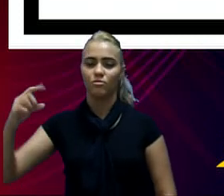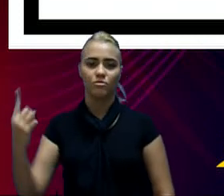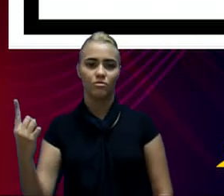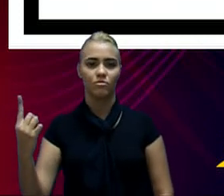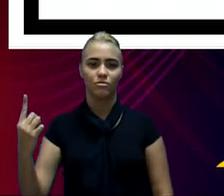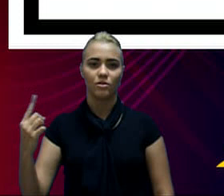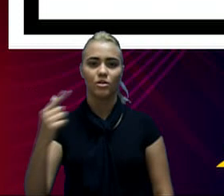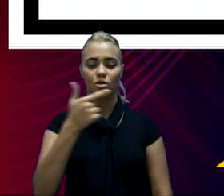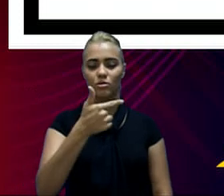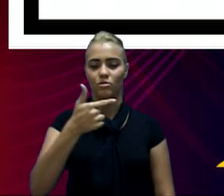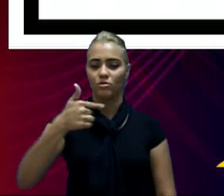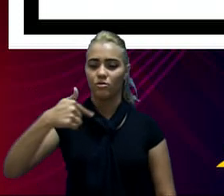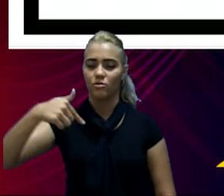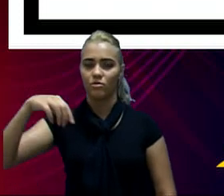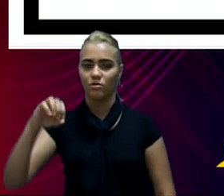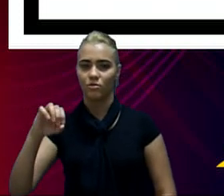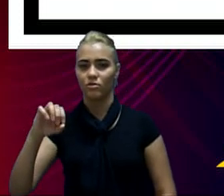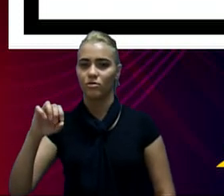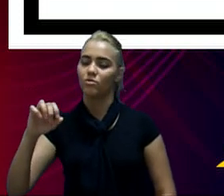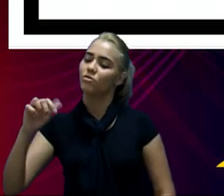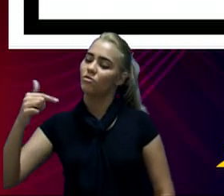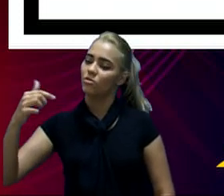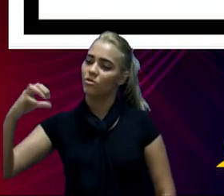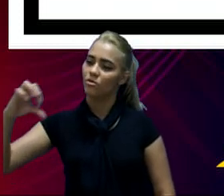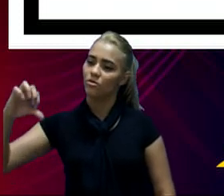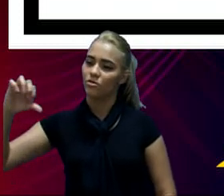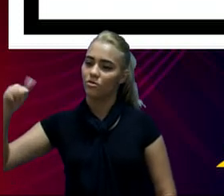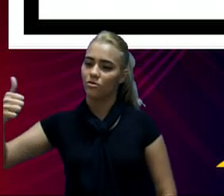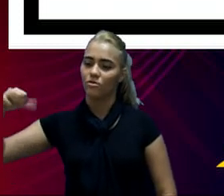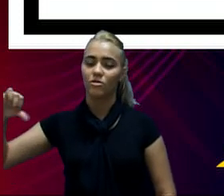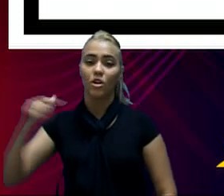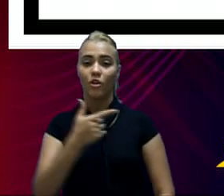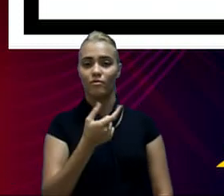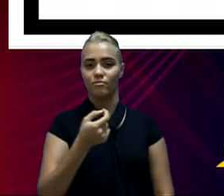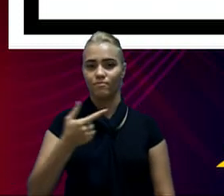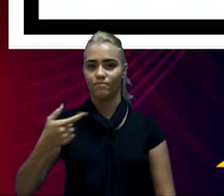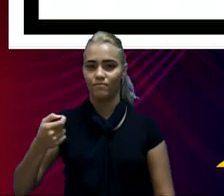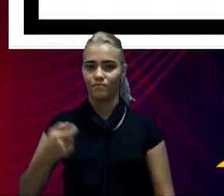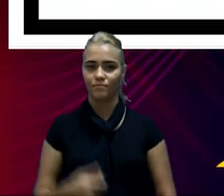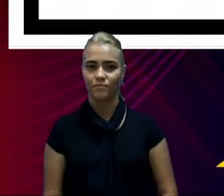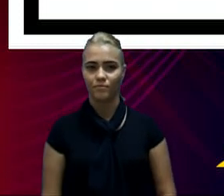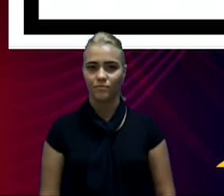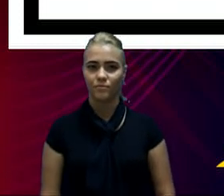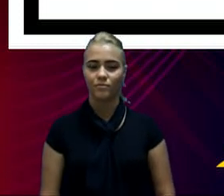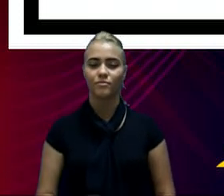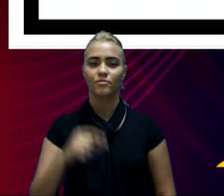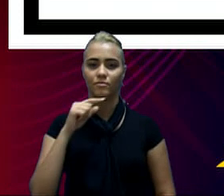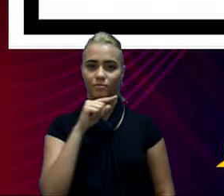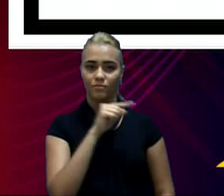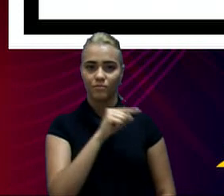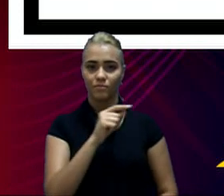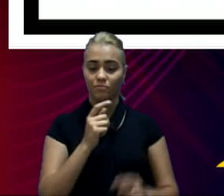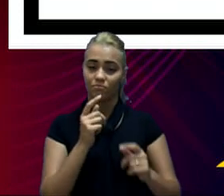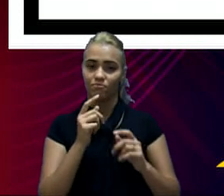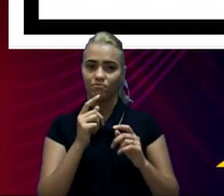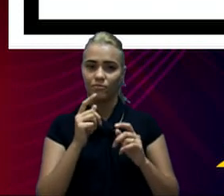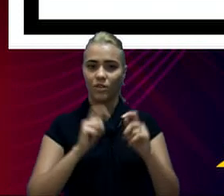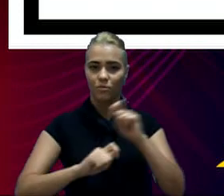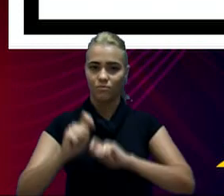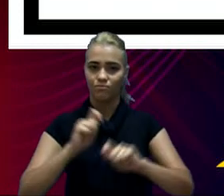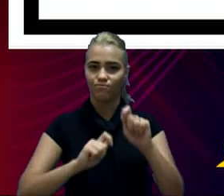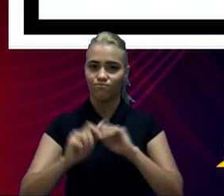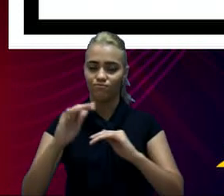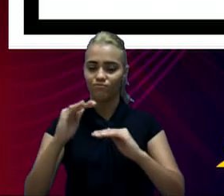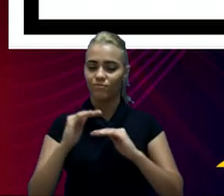contra 273.919.000, em 2020. Essa é uma receita que o município